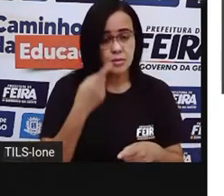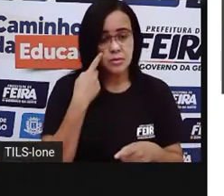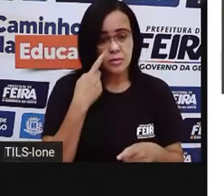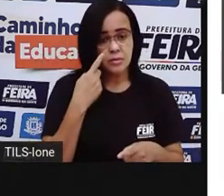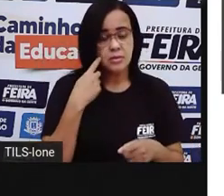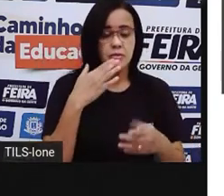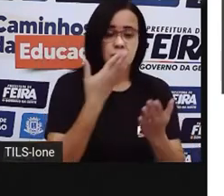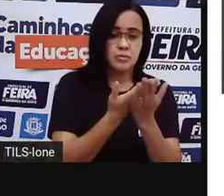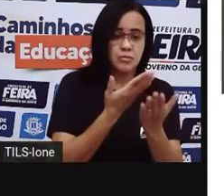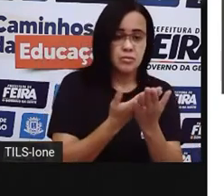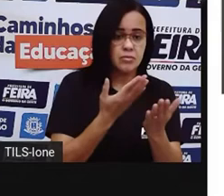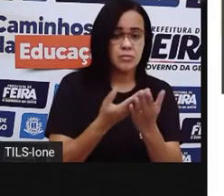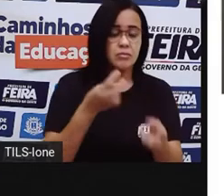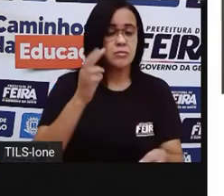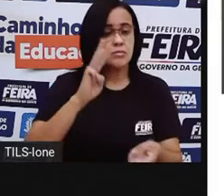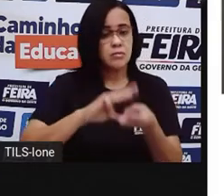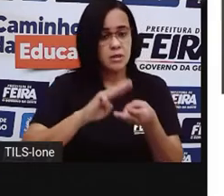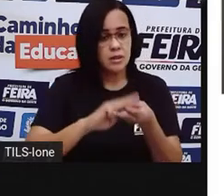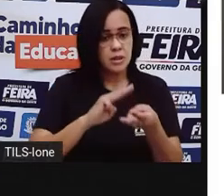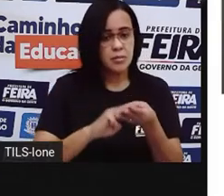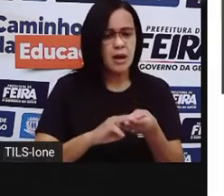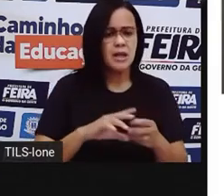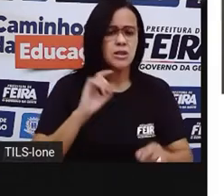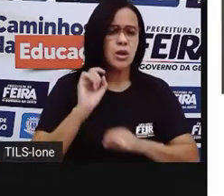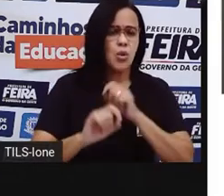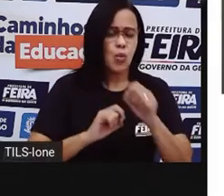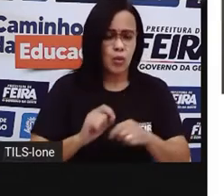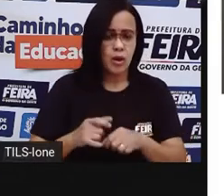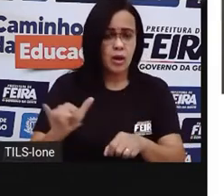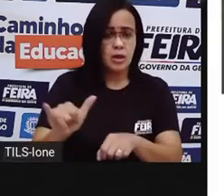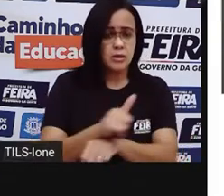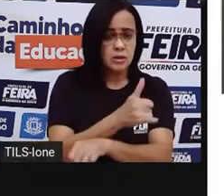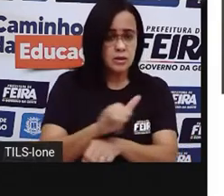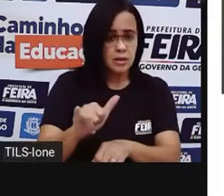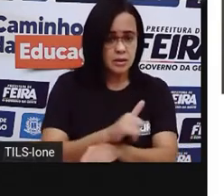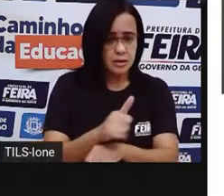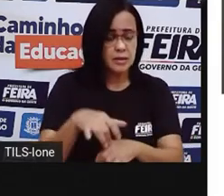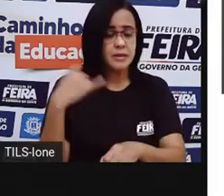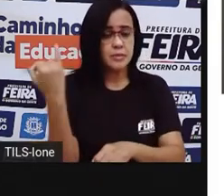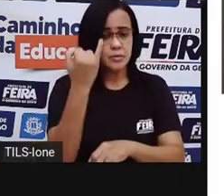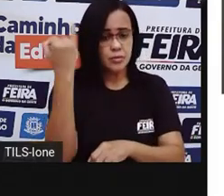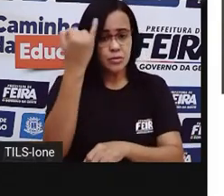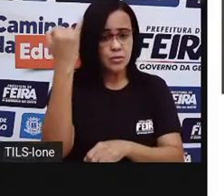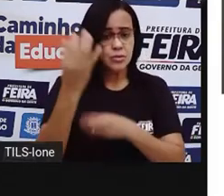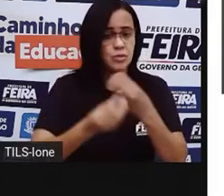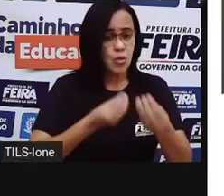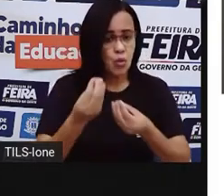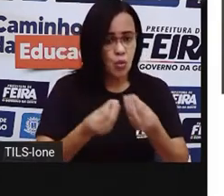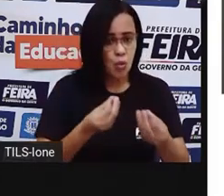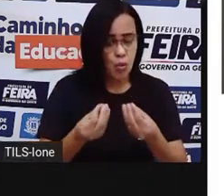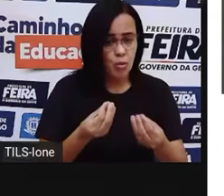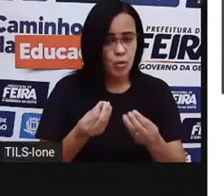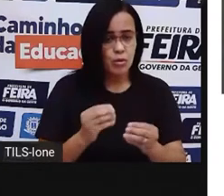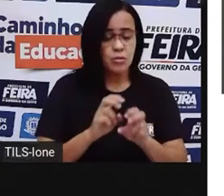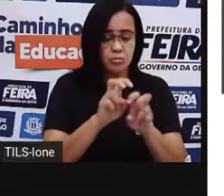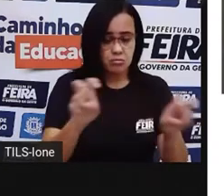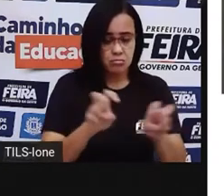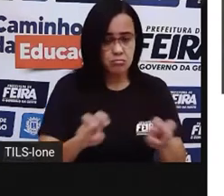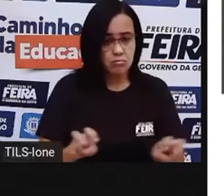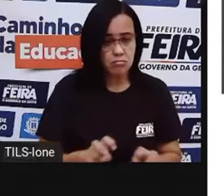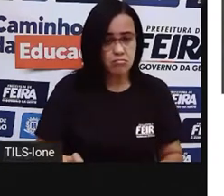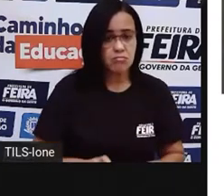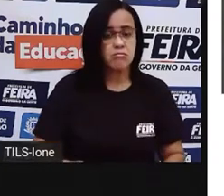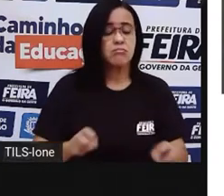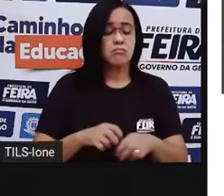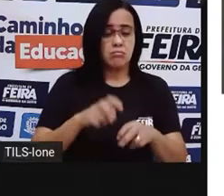estratégias de contas, de cálculo, né? E também podem servir como estratégia de organização das cadeiras em uma sala de aula, por